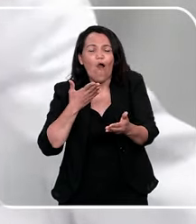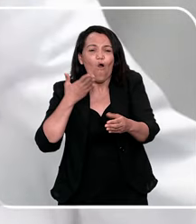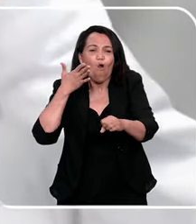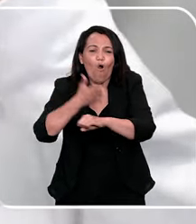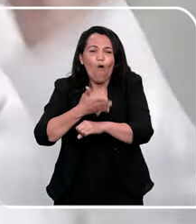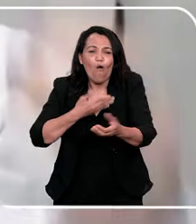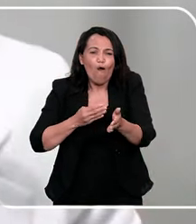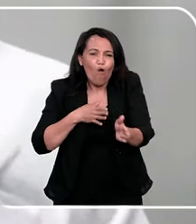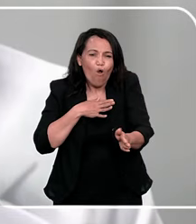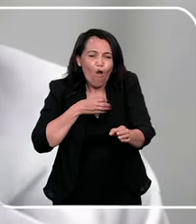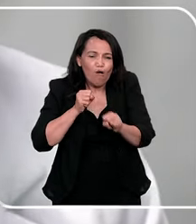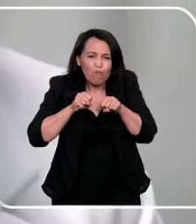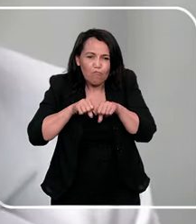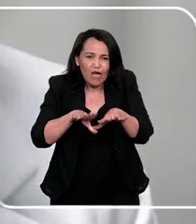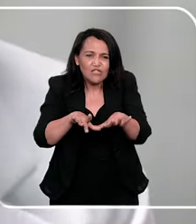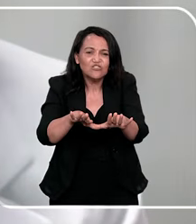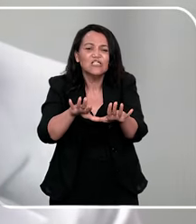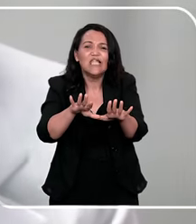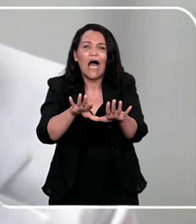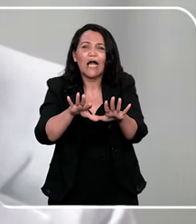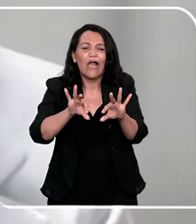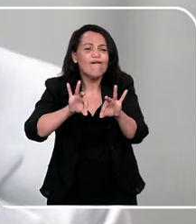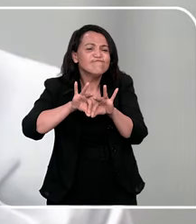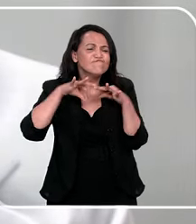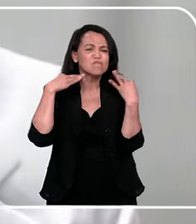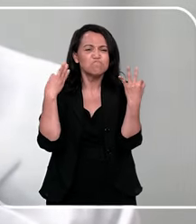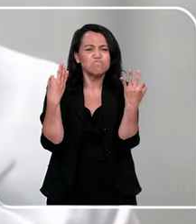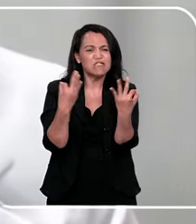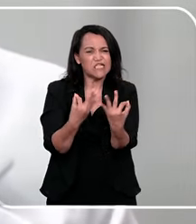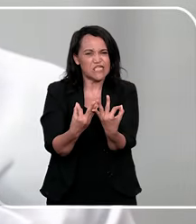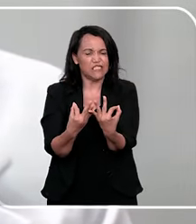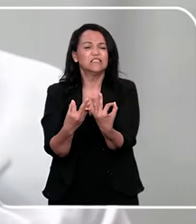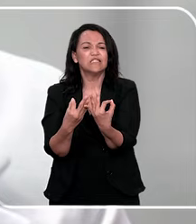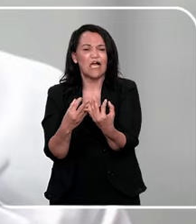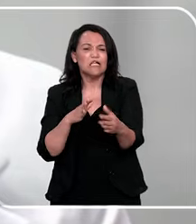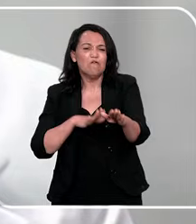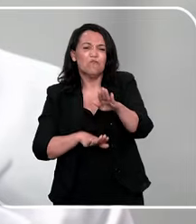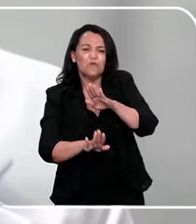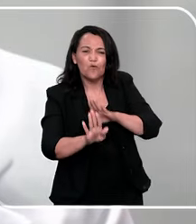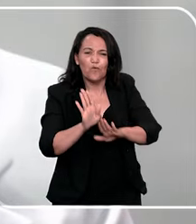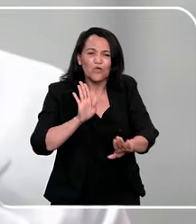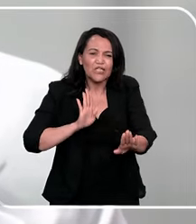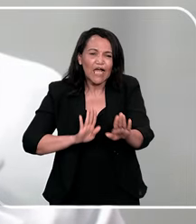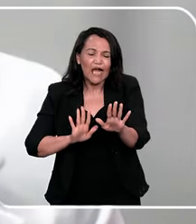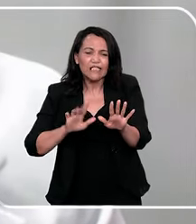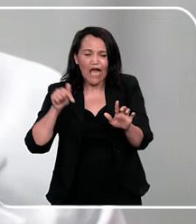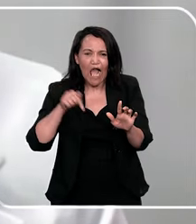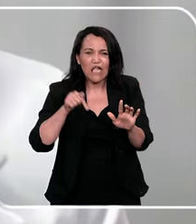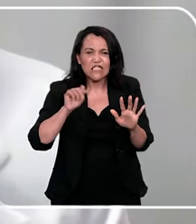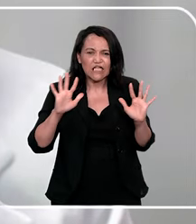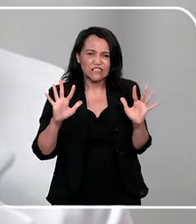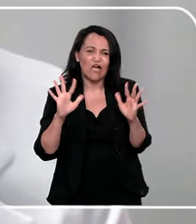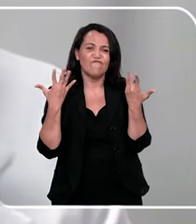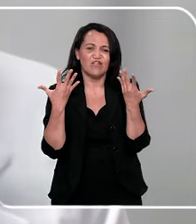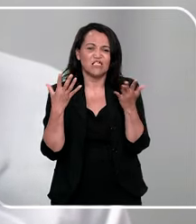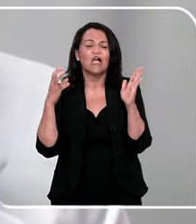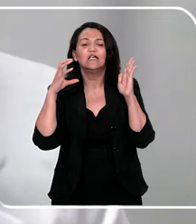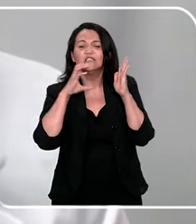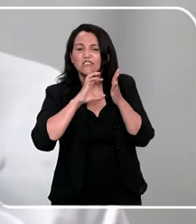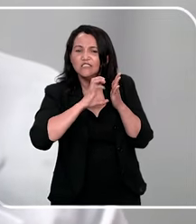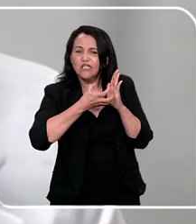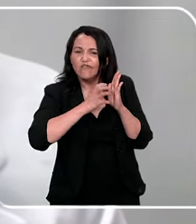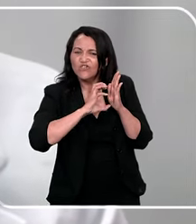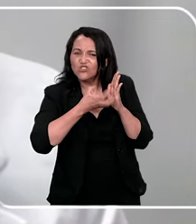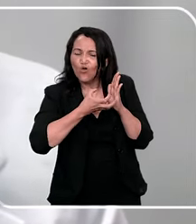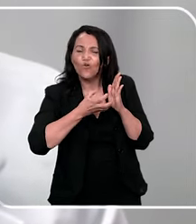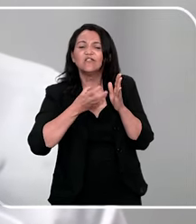e quantas famílias puderam ser ajudadas, e aqui também nesse evento, né, os servidores que, com seus filhos,